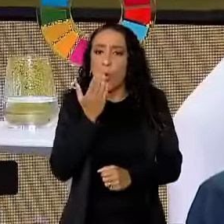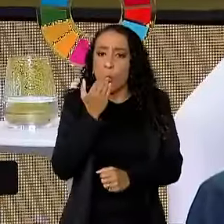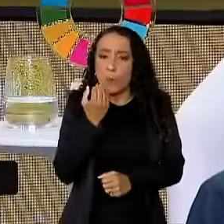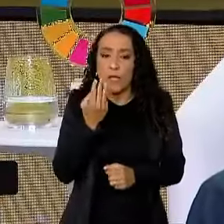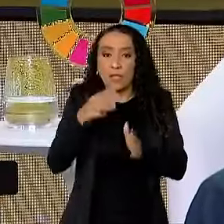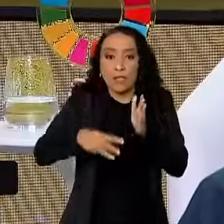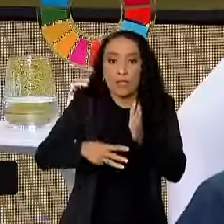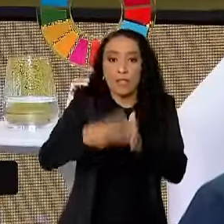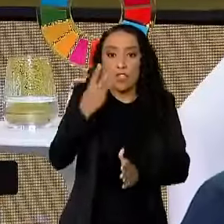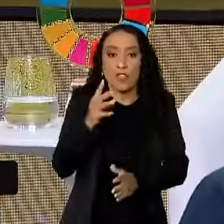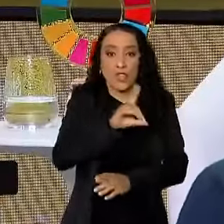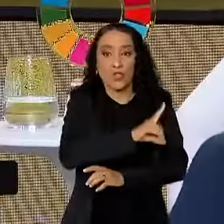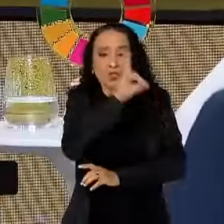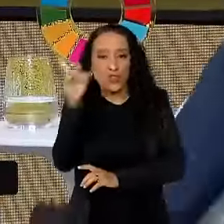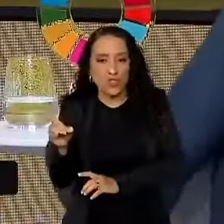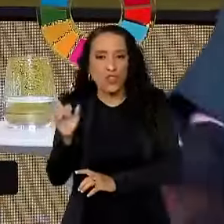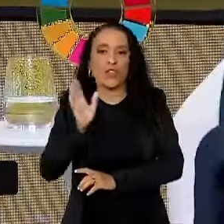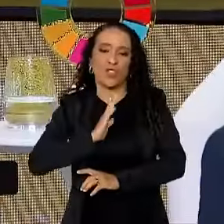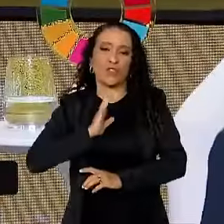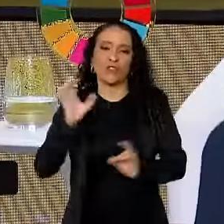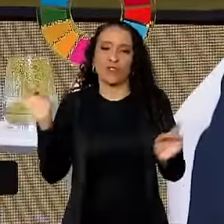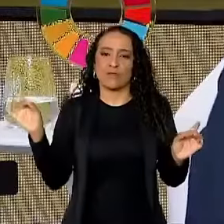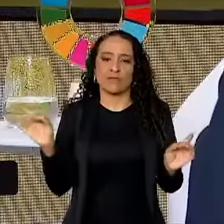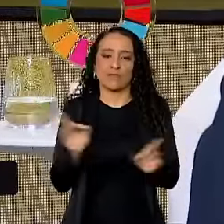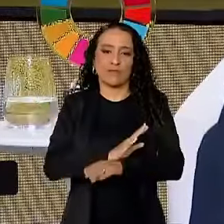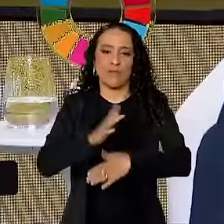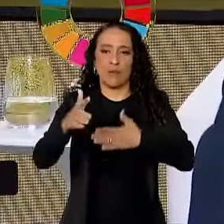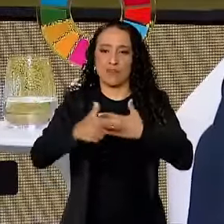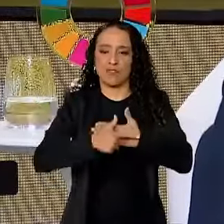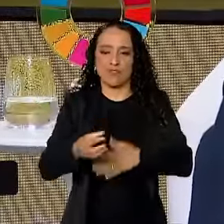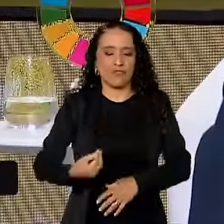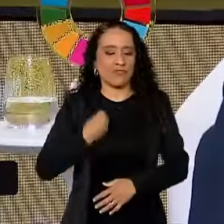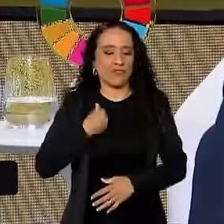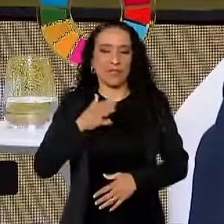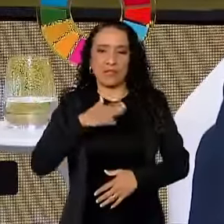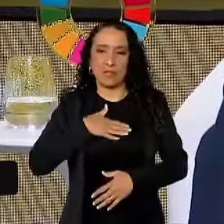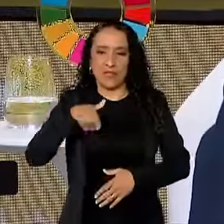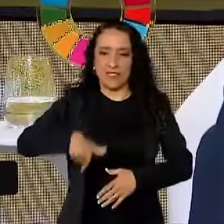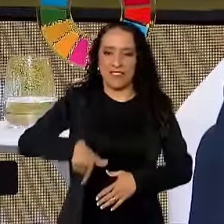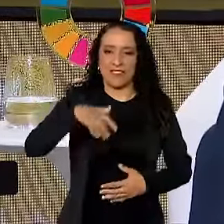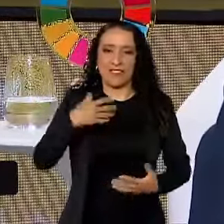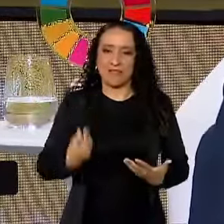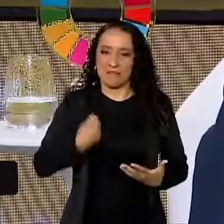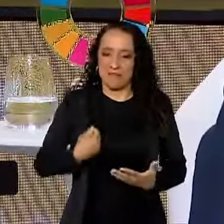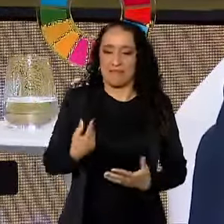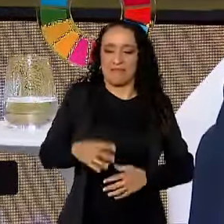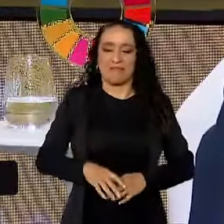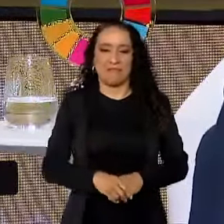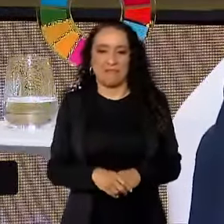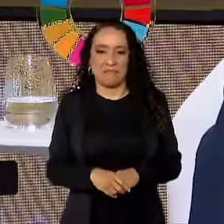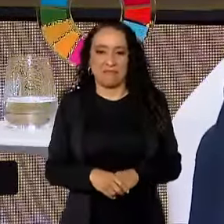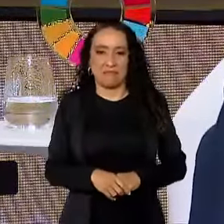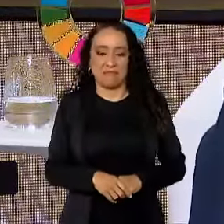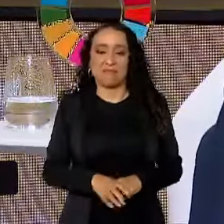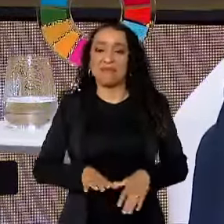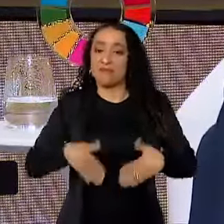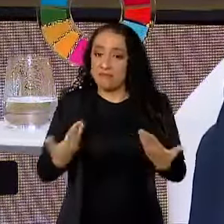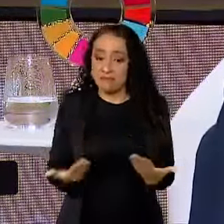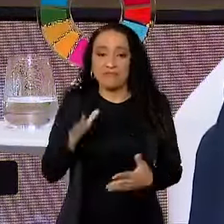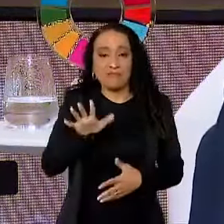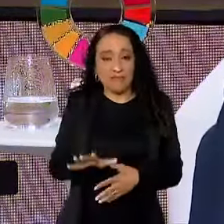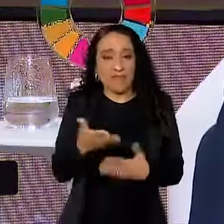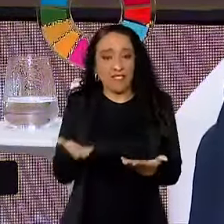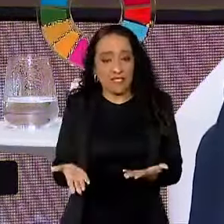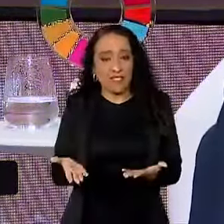por dia, eu já terei cumprido a missão de vida na minha passagem pela terra. E foi assim